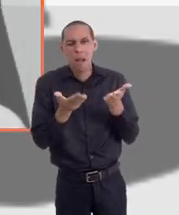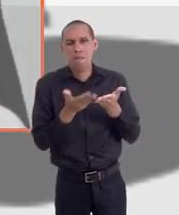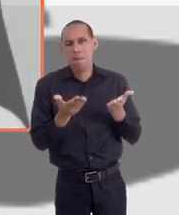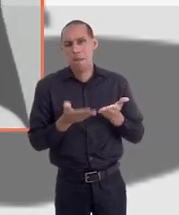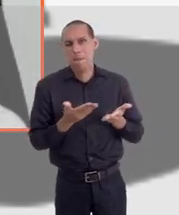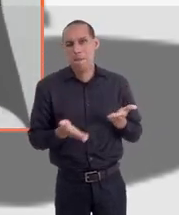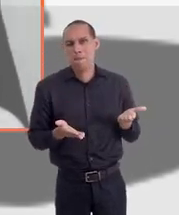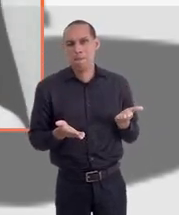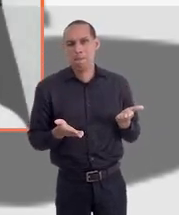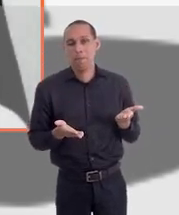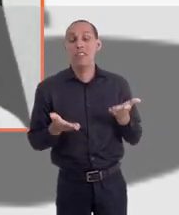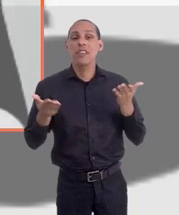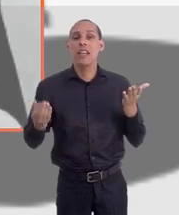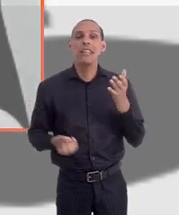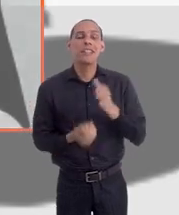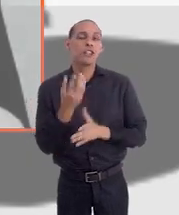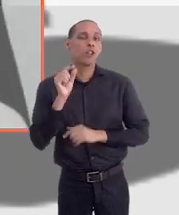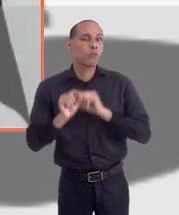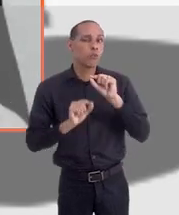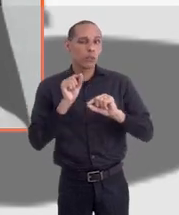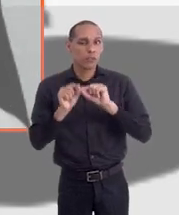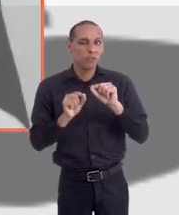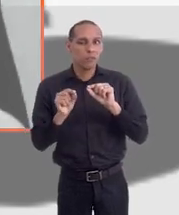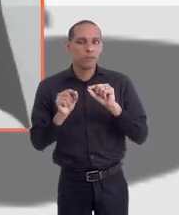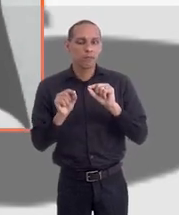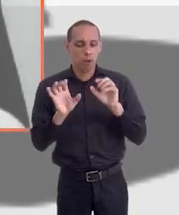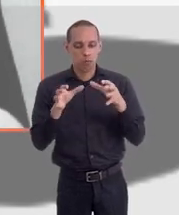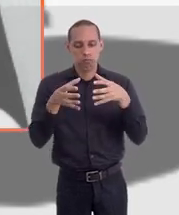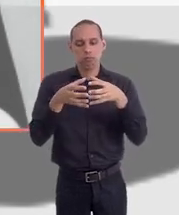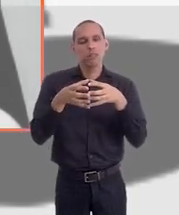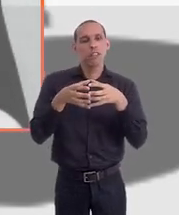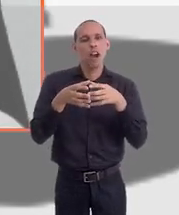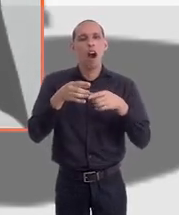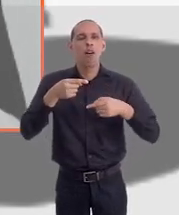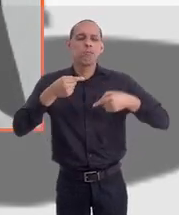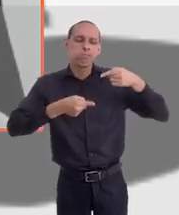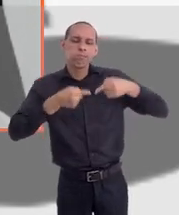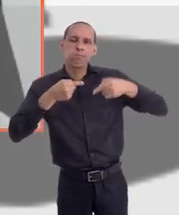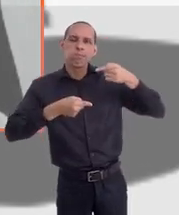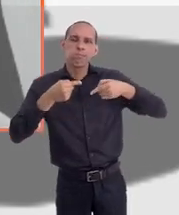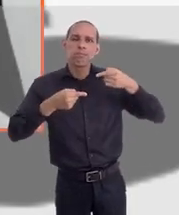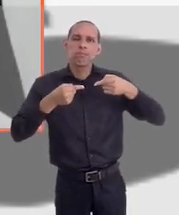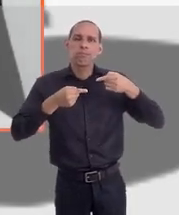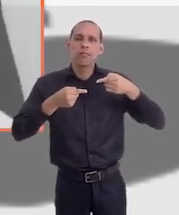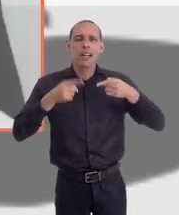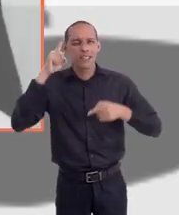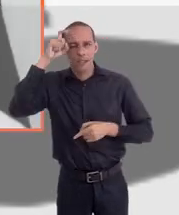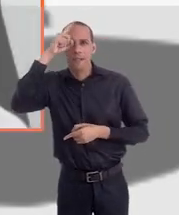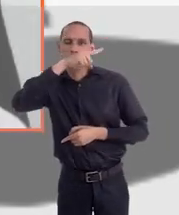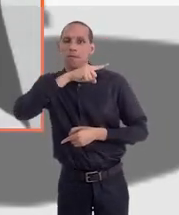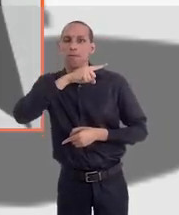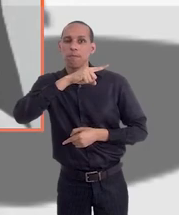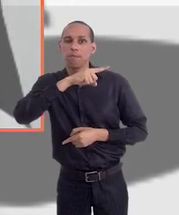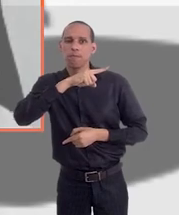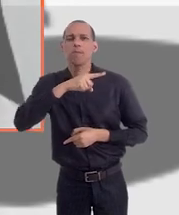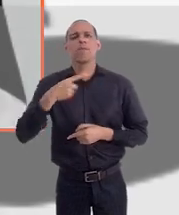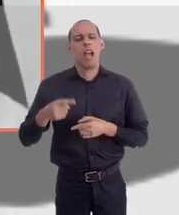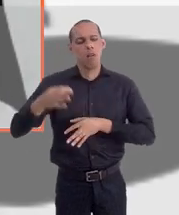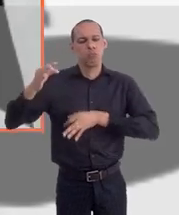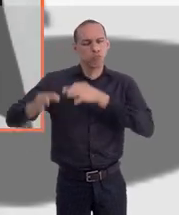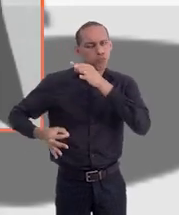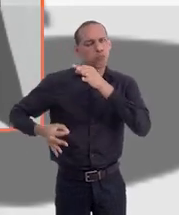E aí começou-se a criar o seguinte, uma comissão para poder discutir primeiro o grau de dificuldade da prova. E aí isso foi